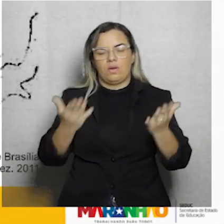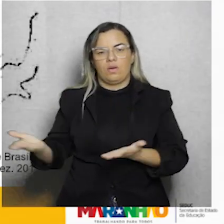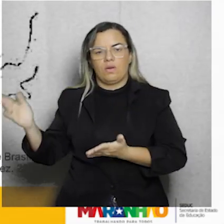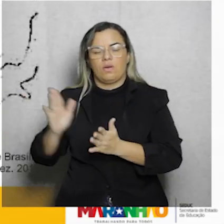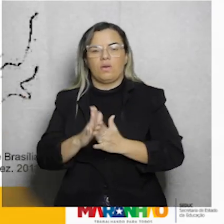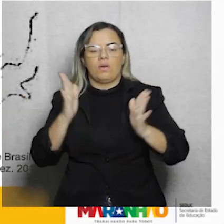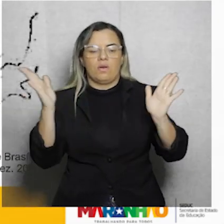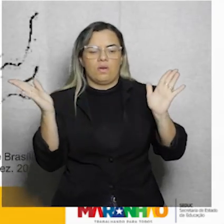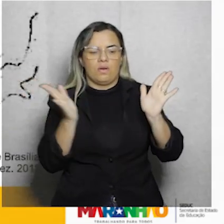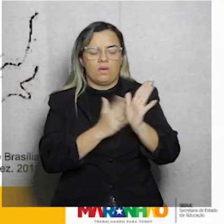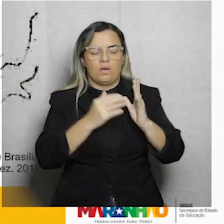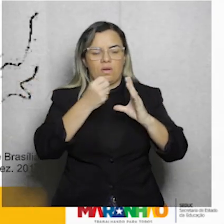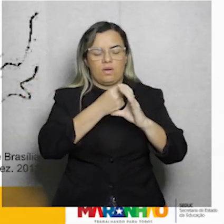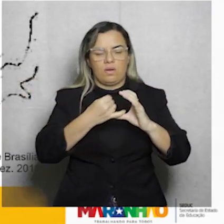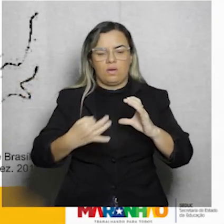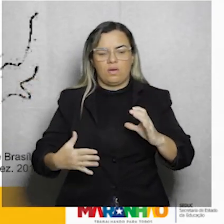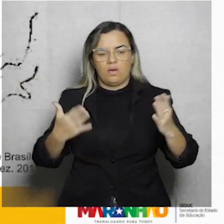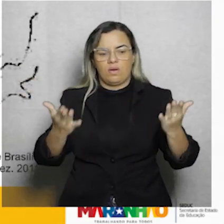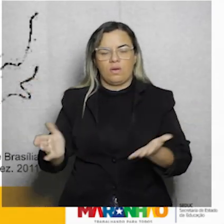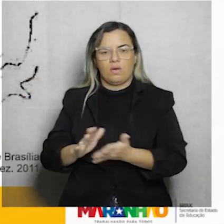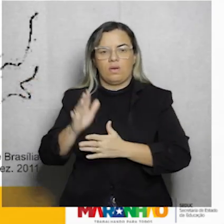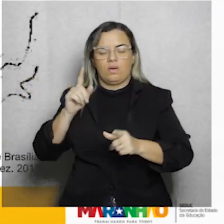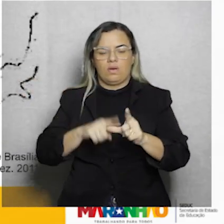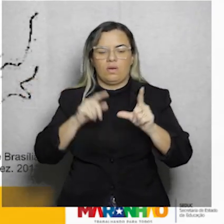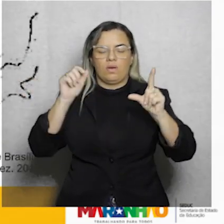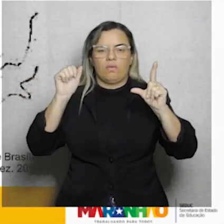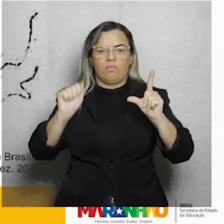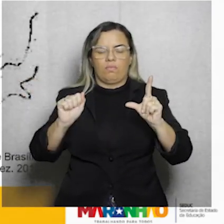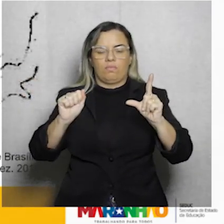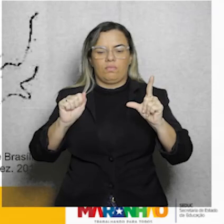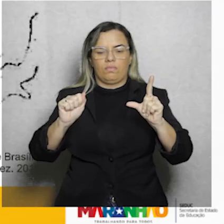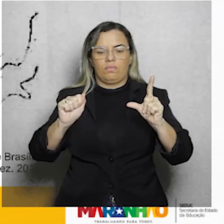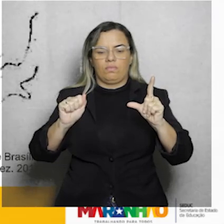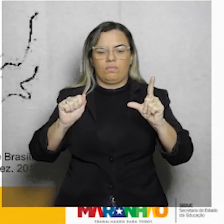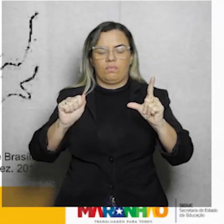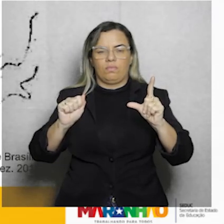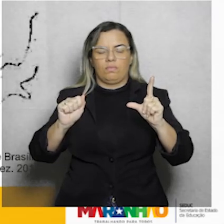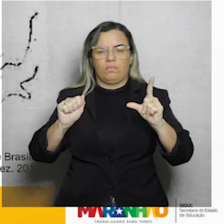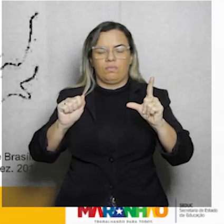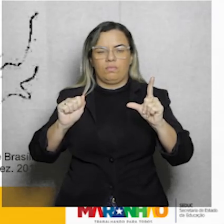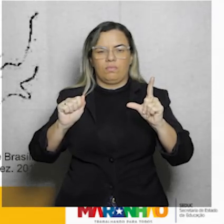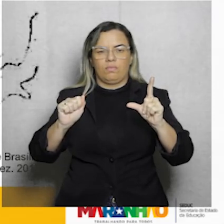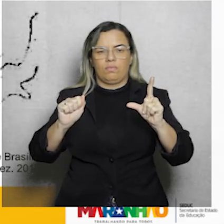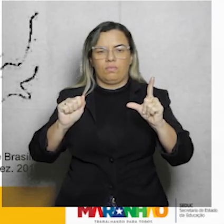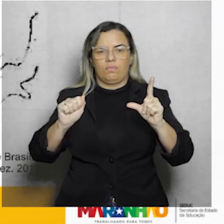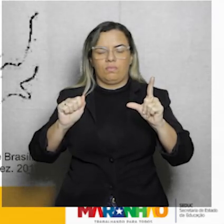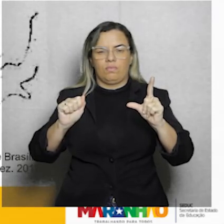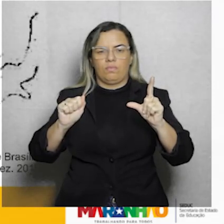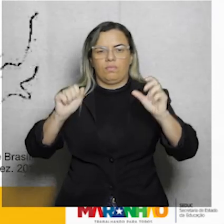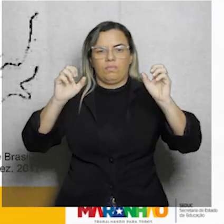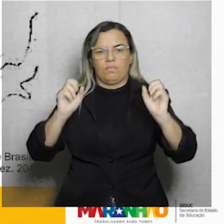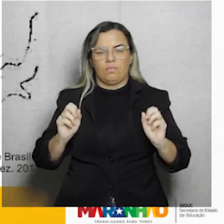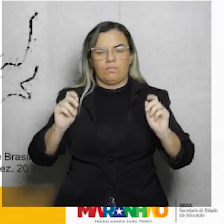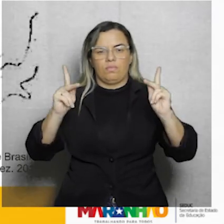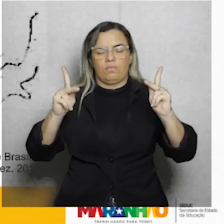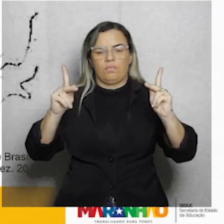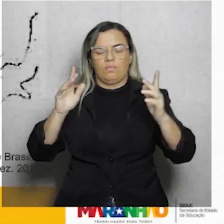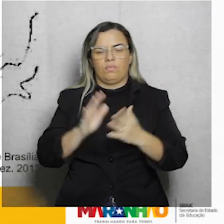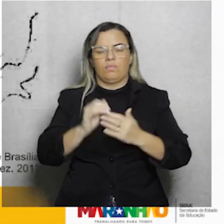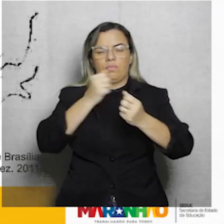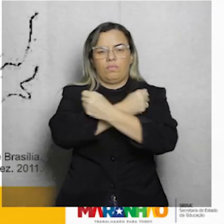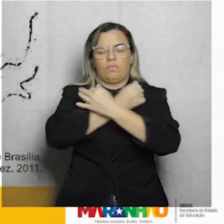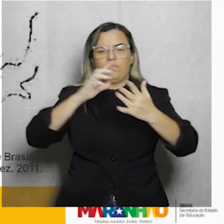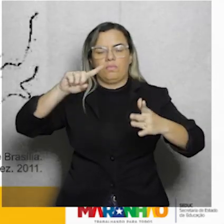se caracteriza por quê? Por princípio de urbanismo modernista internacional. Resposta é a letra A. Ok, galera? Um grande